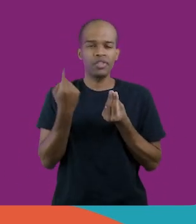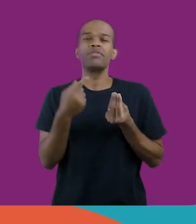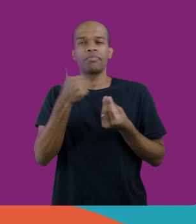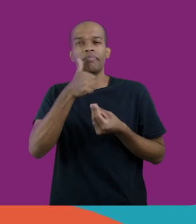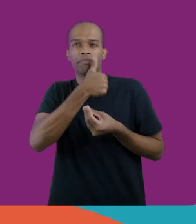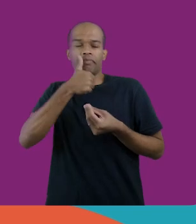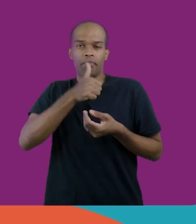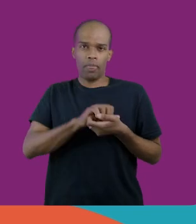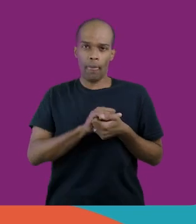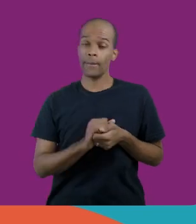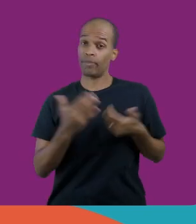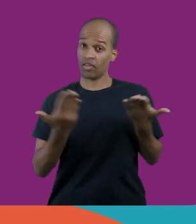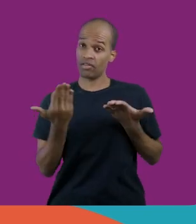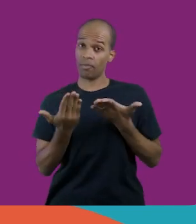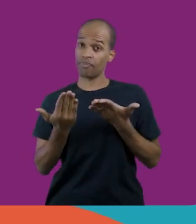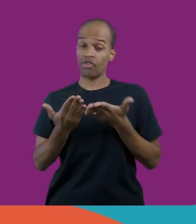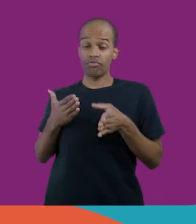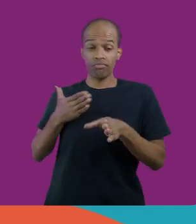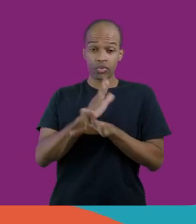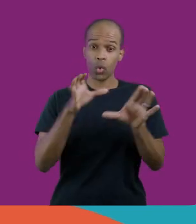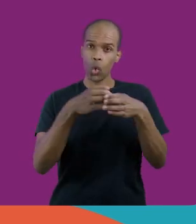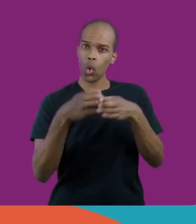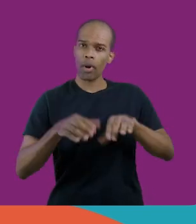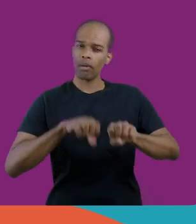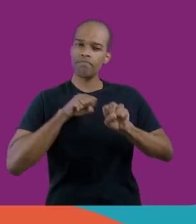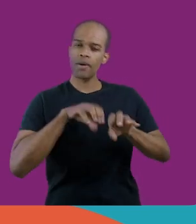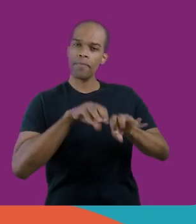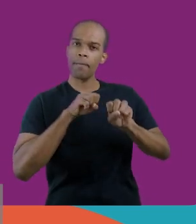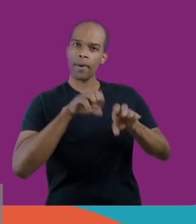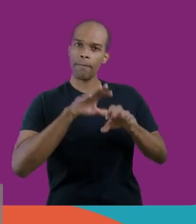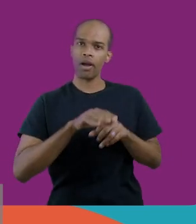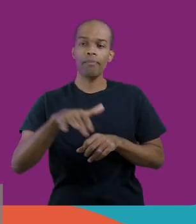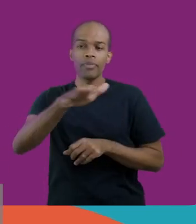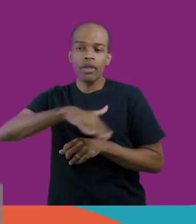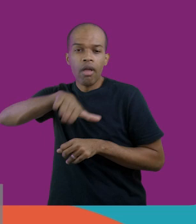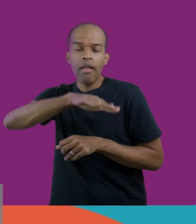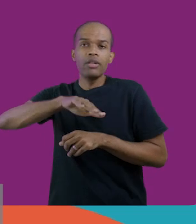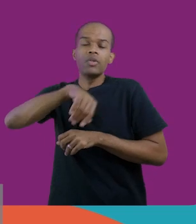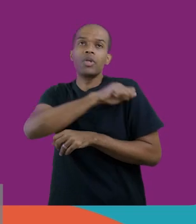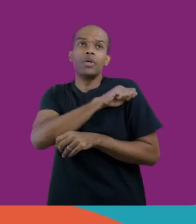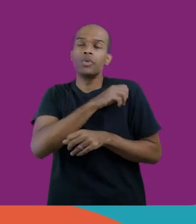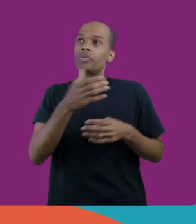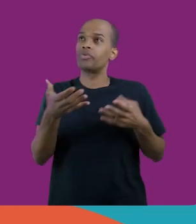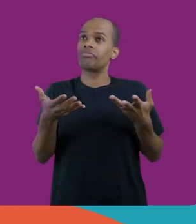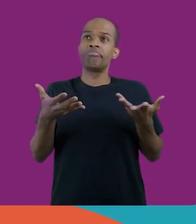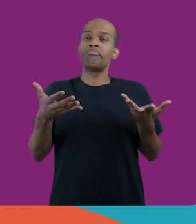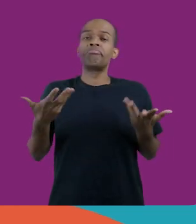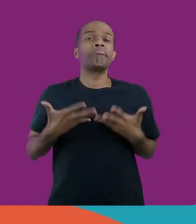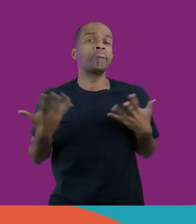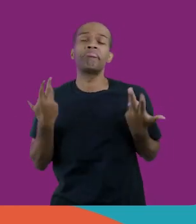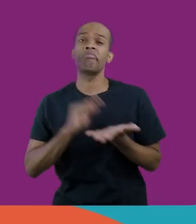Então, eu tinha momento, assim, de entrar num grupo, né, para dar uma aula, e os meninos estavam completamente, sim,